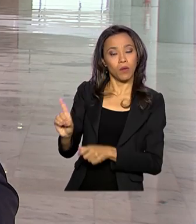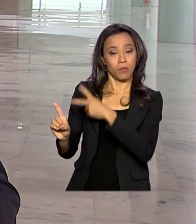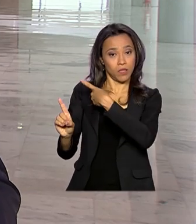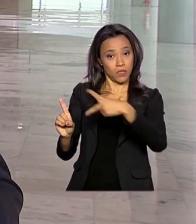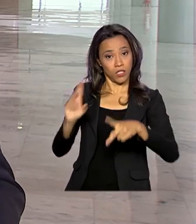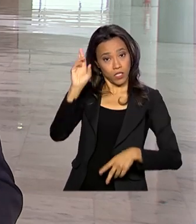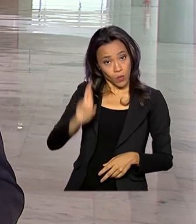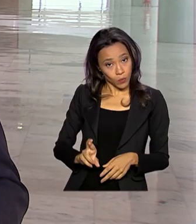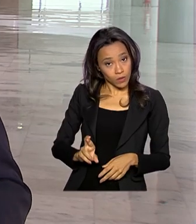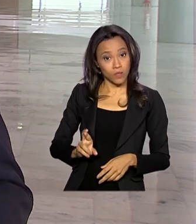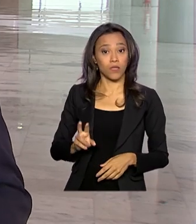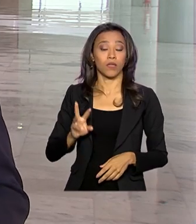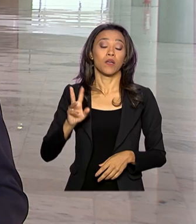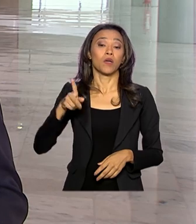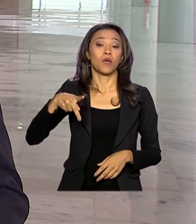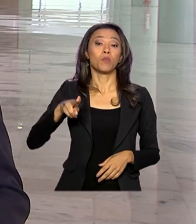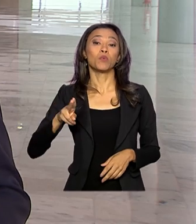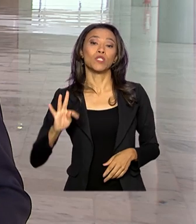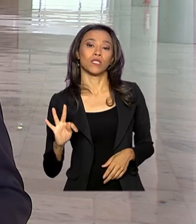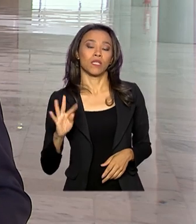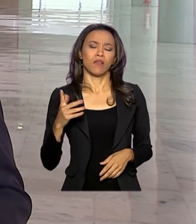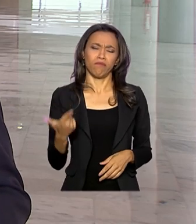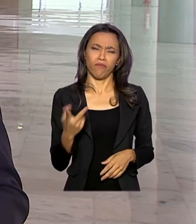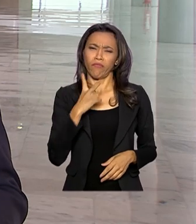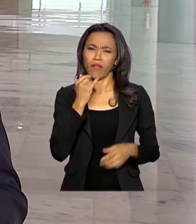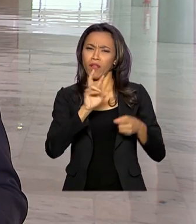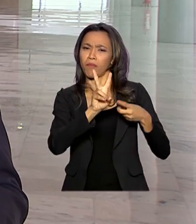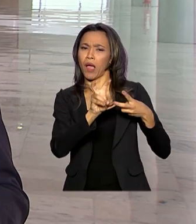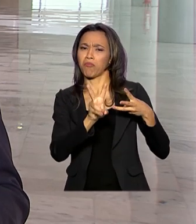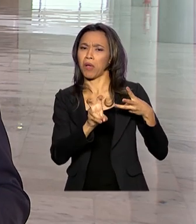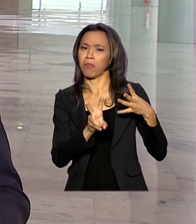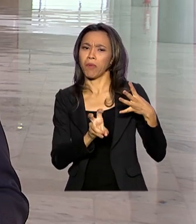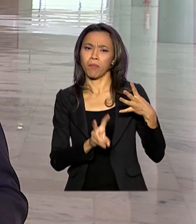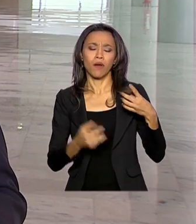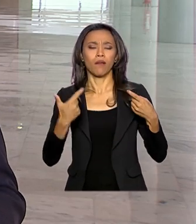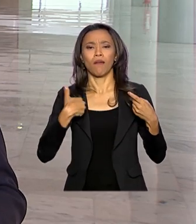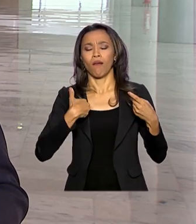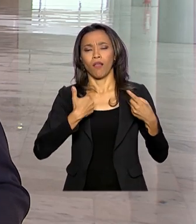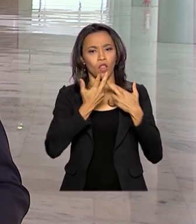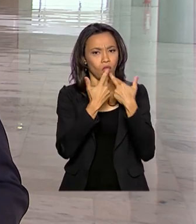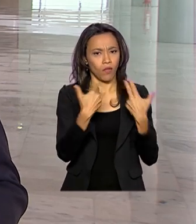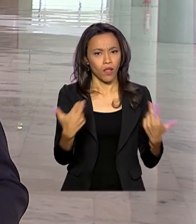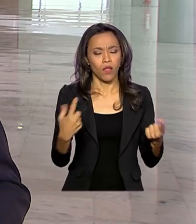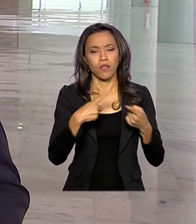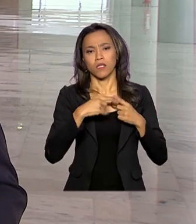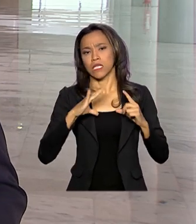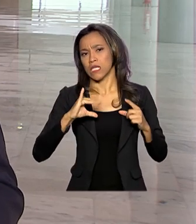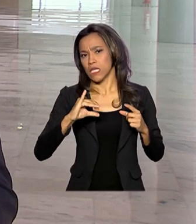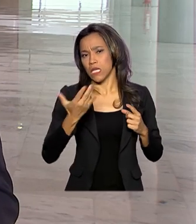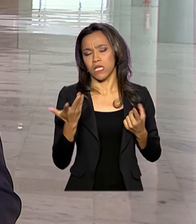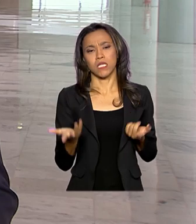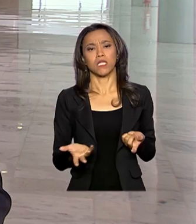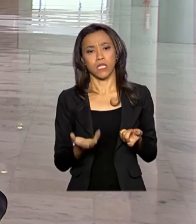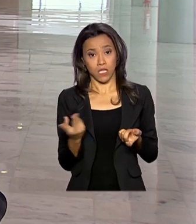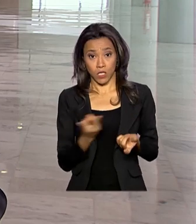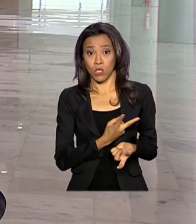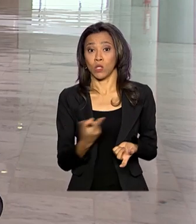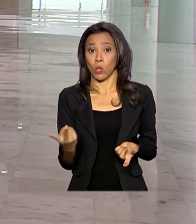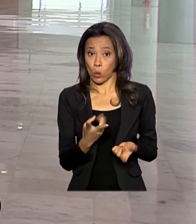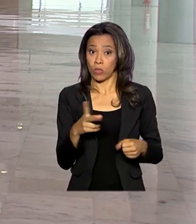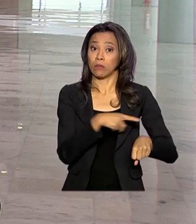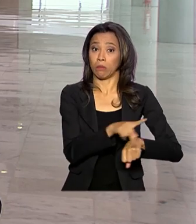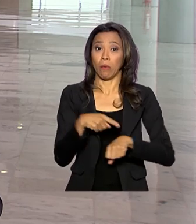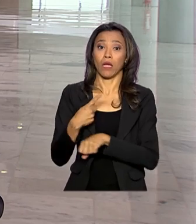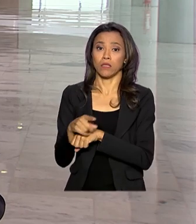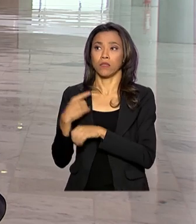acordos em diversos setores, com destaque para a inovação e ciência, áreas em que esses dois países já